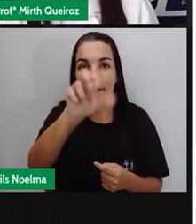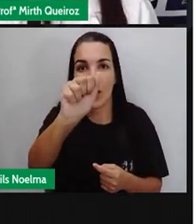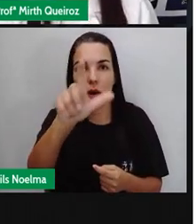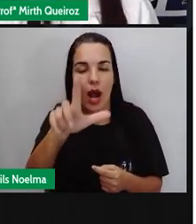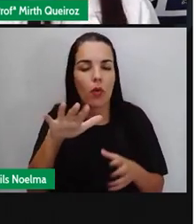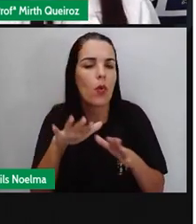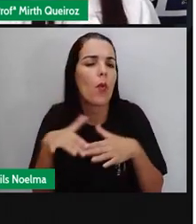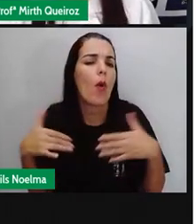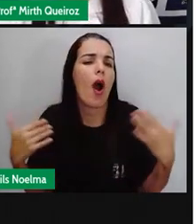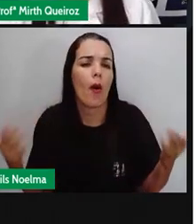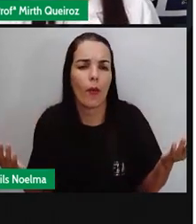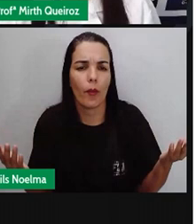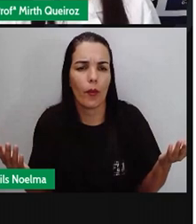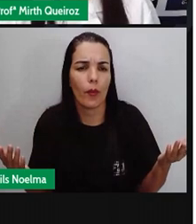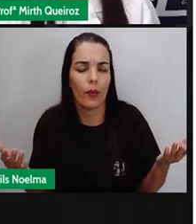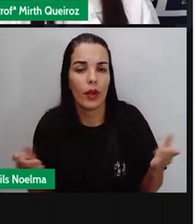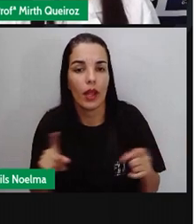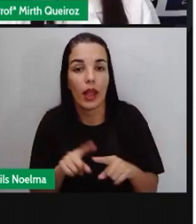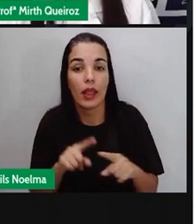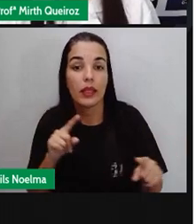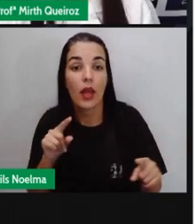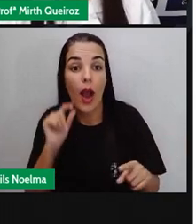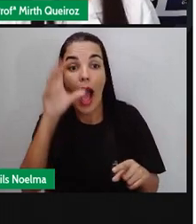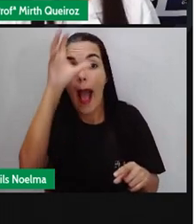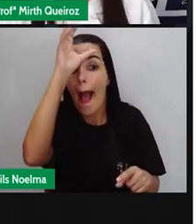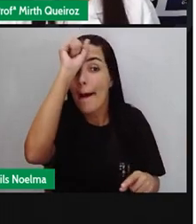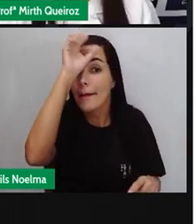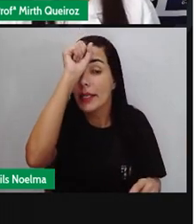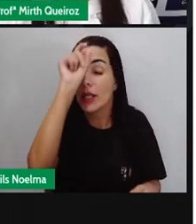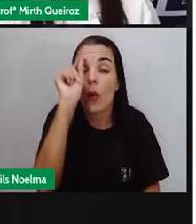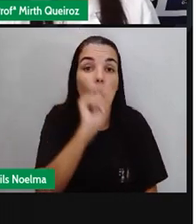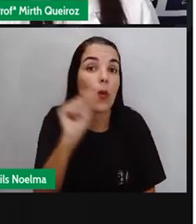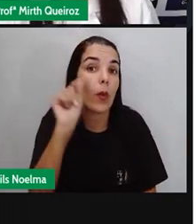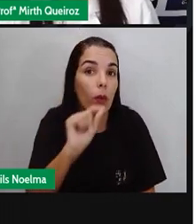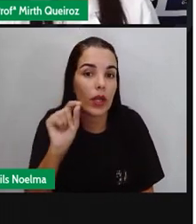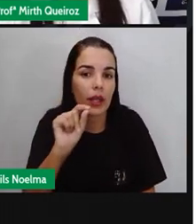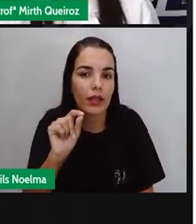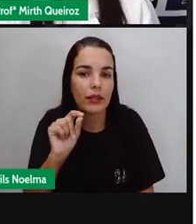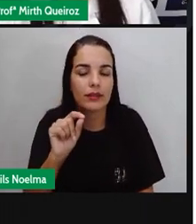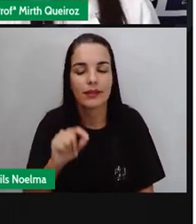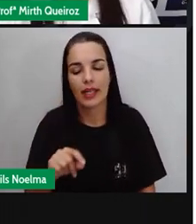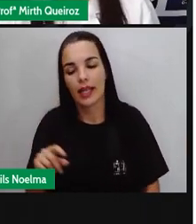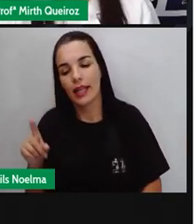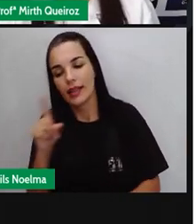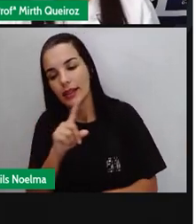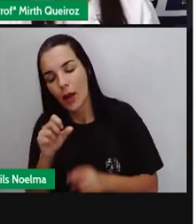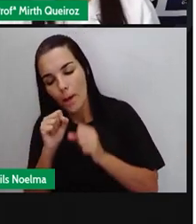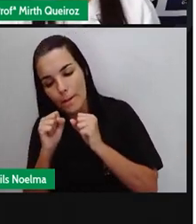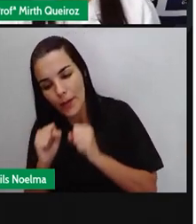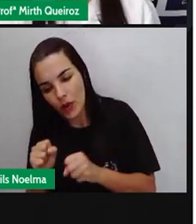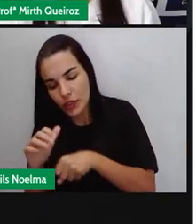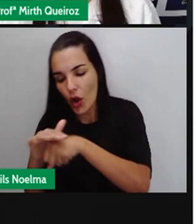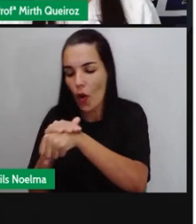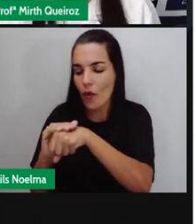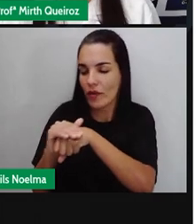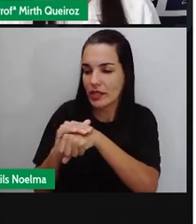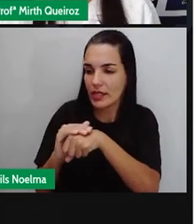dessa história? O que que se aprendeu dessa história? Que não se pode falar com